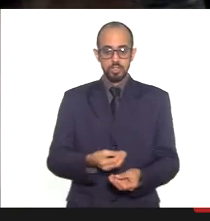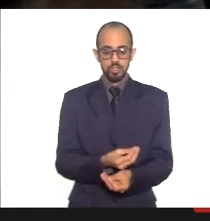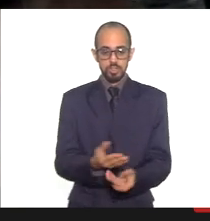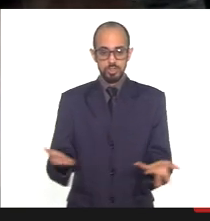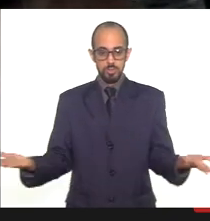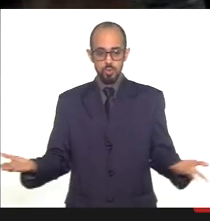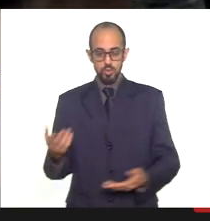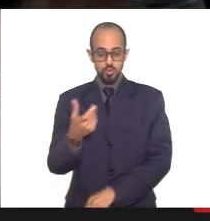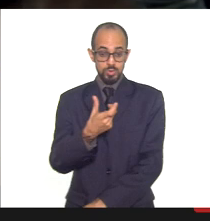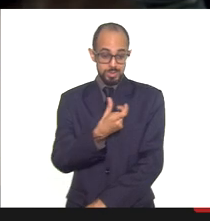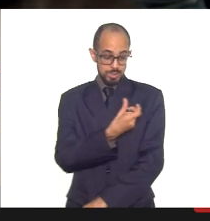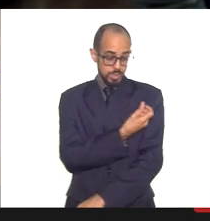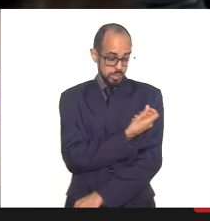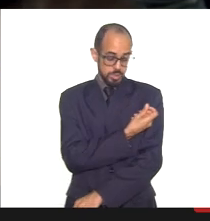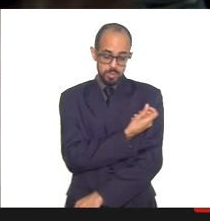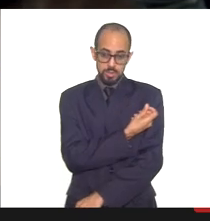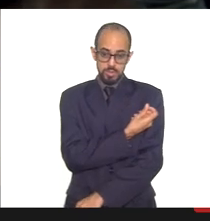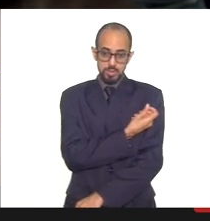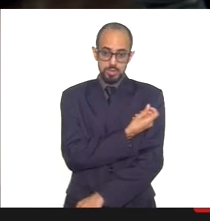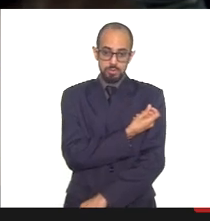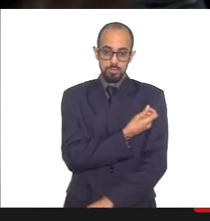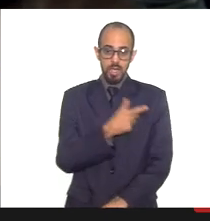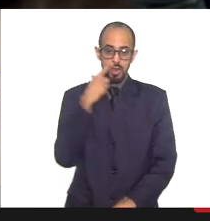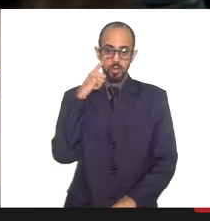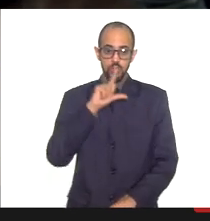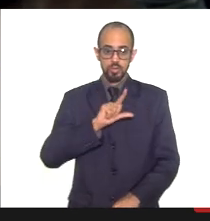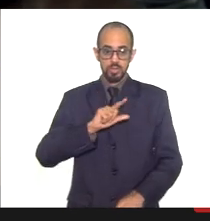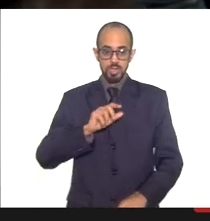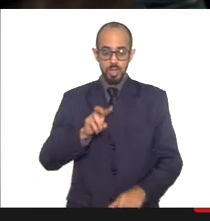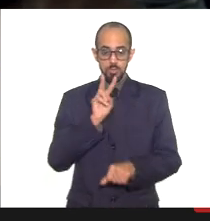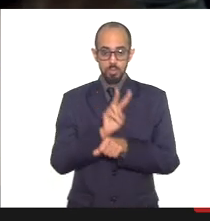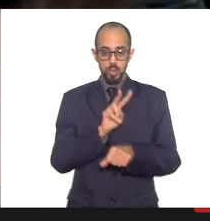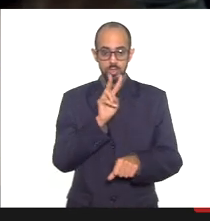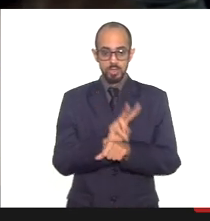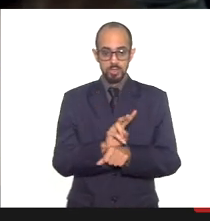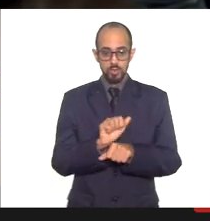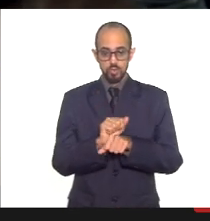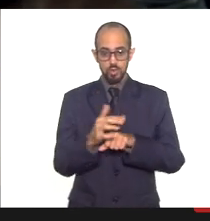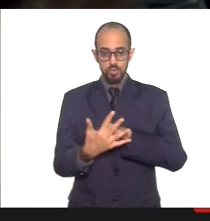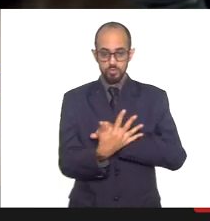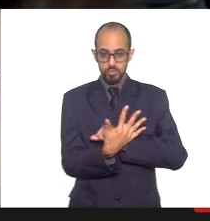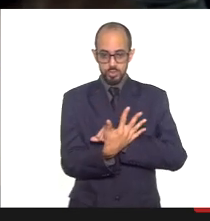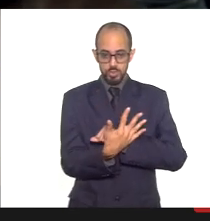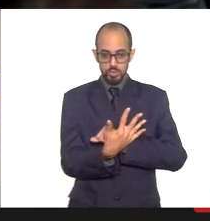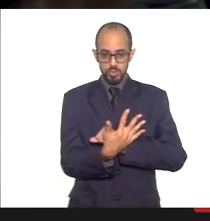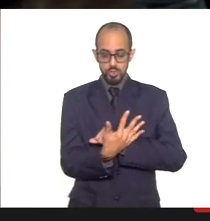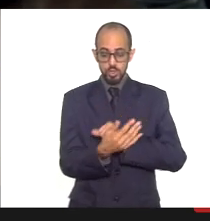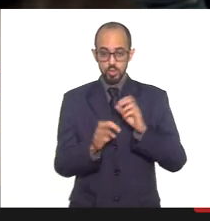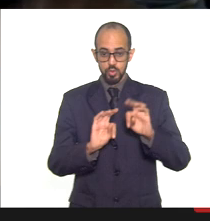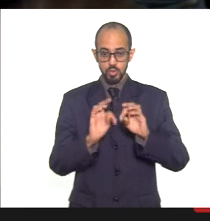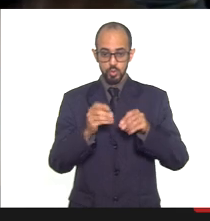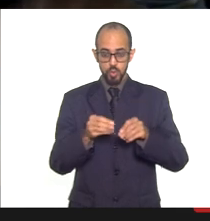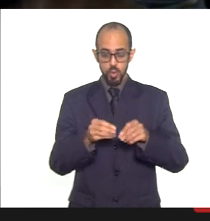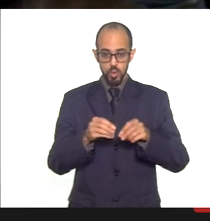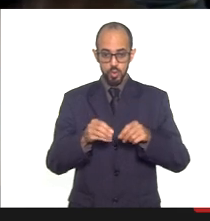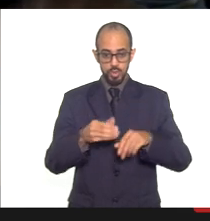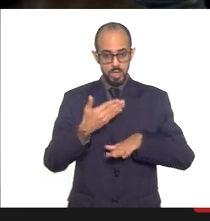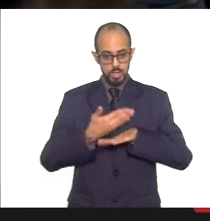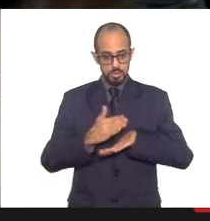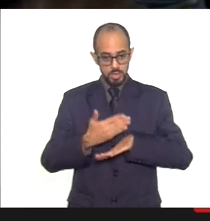e vacinas para a imunização contra a Covid-19. A implantação da regulação